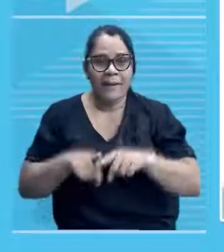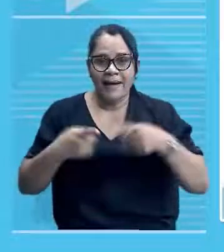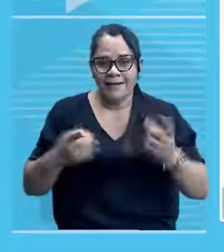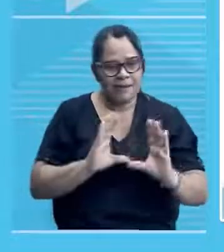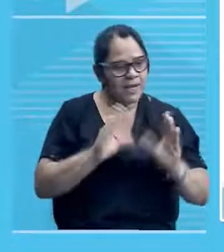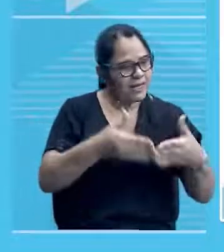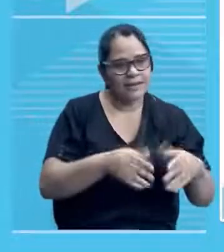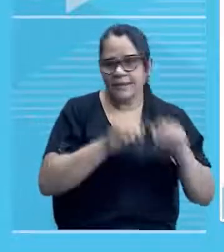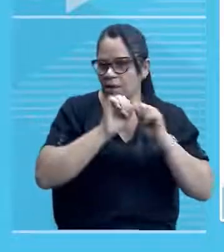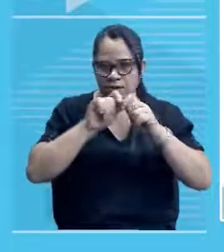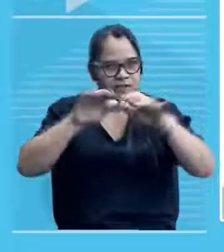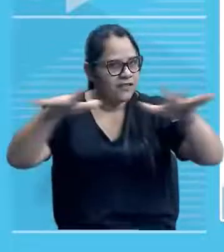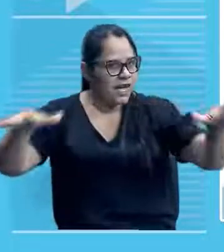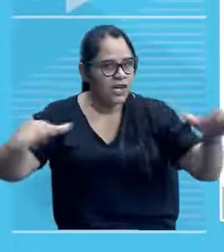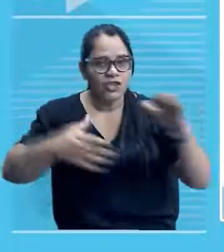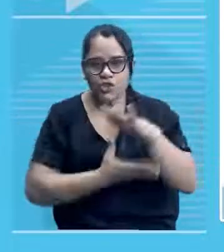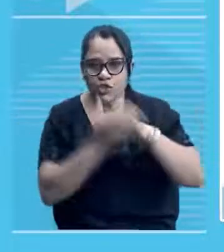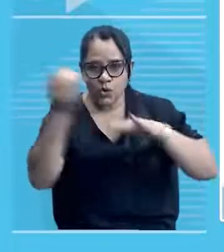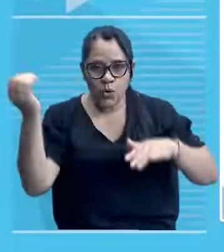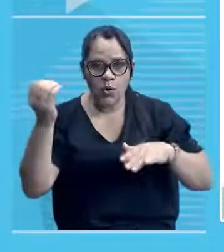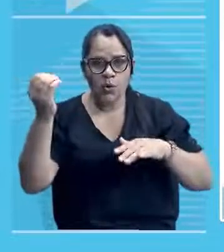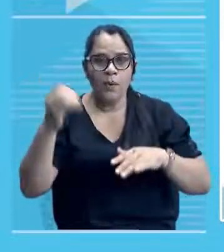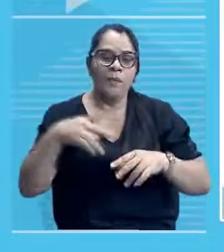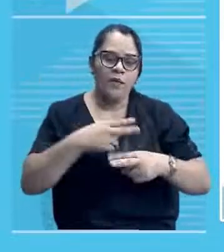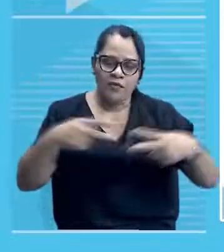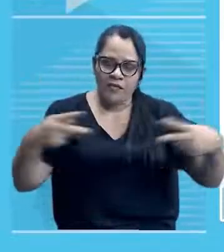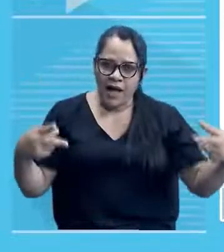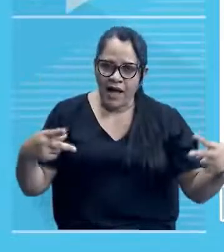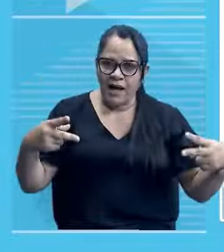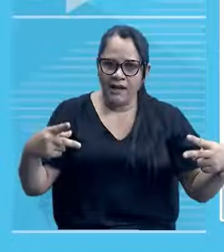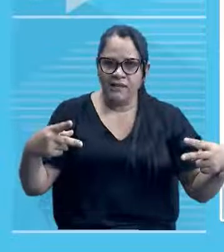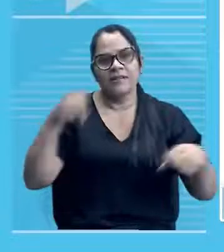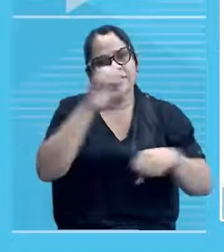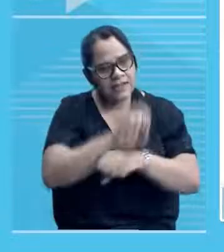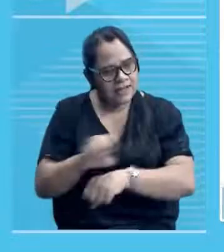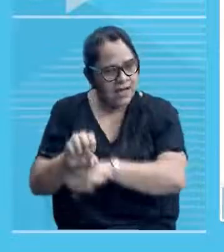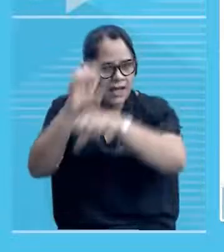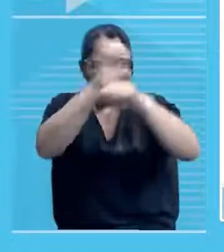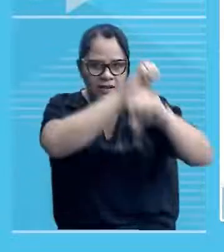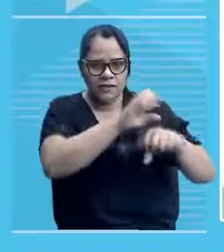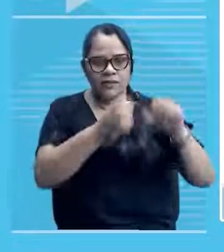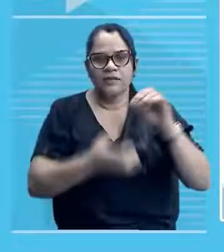de Setembro, ela não ficou apenas nos limites do nosso estado.